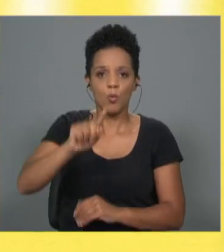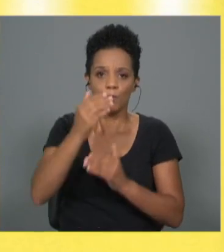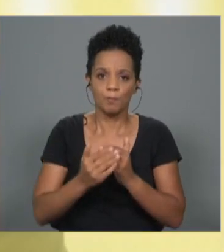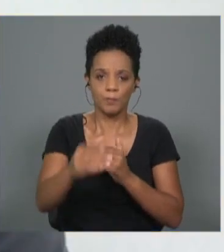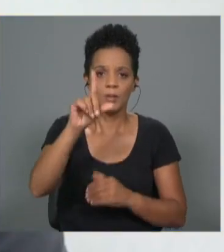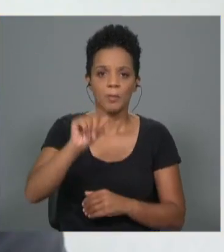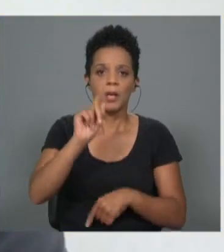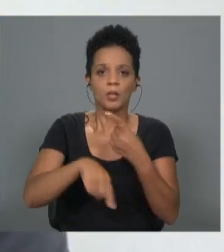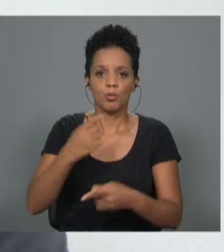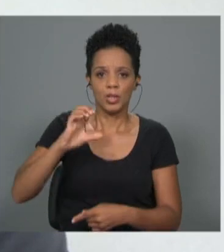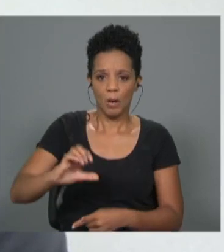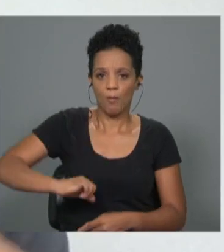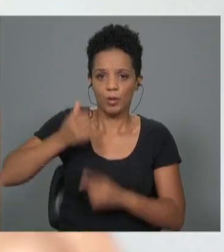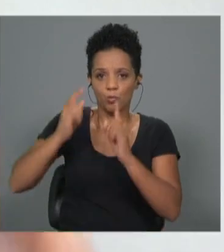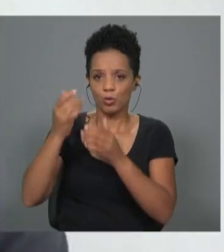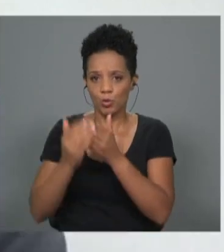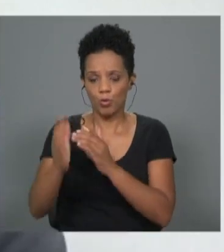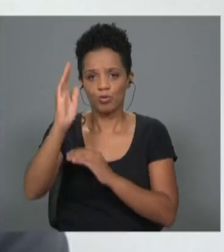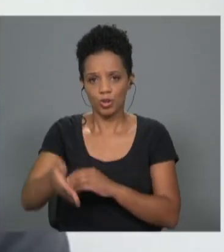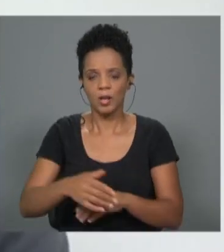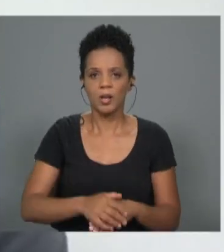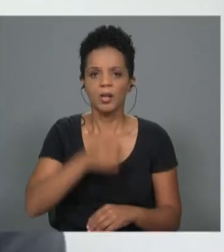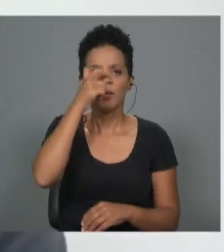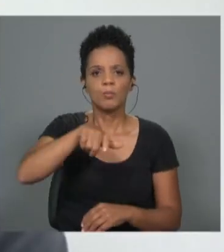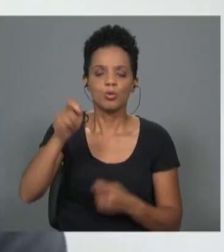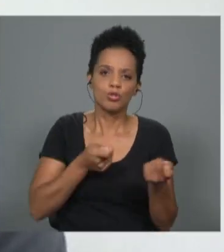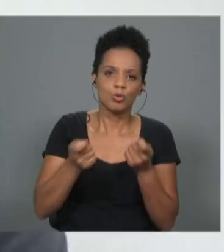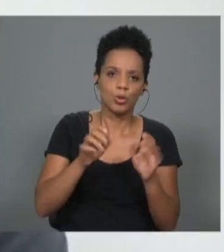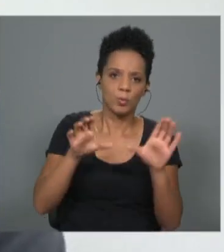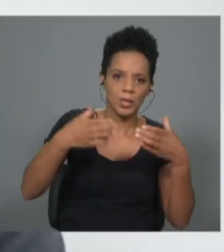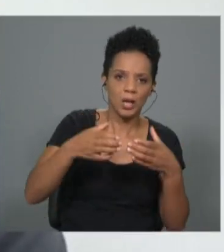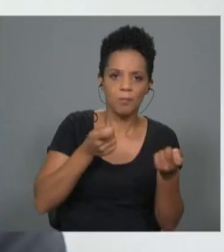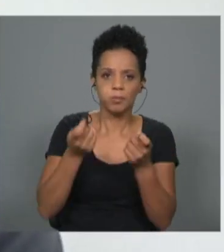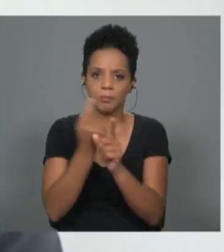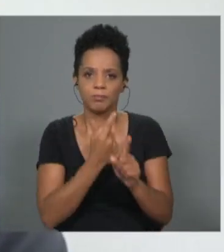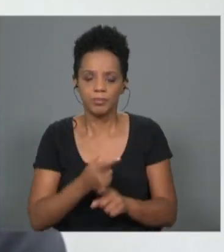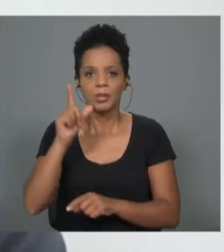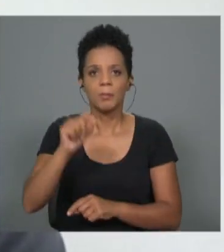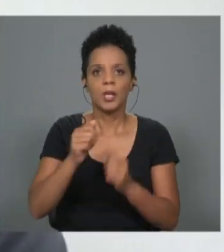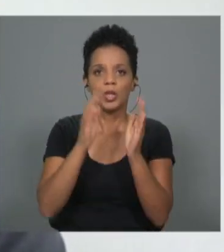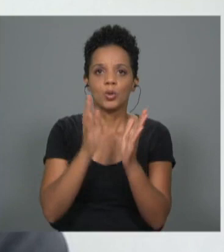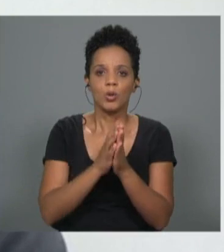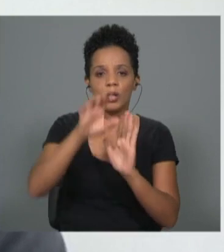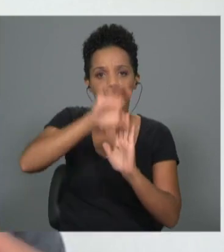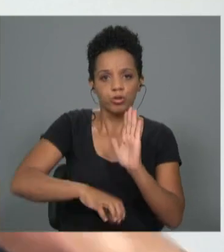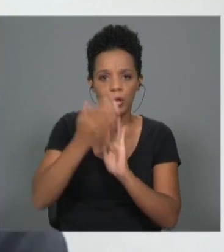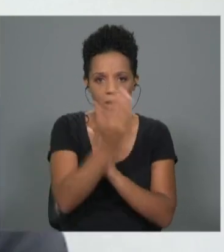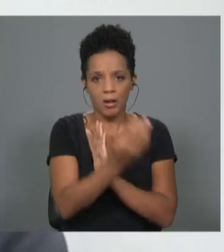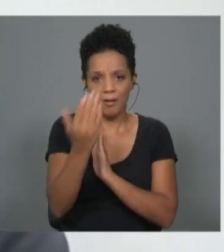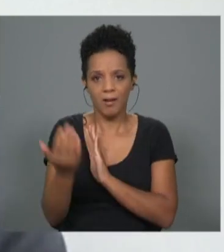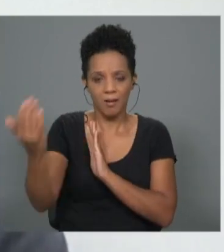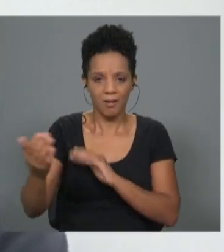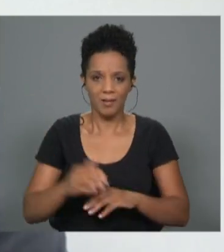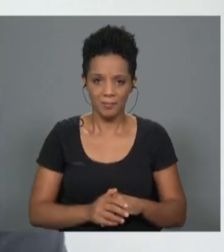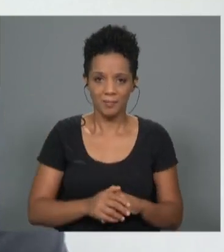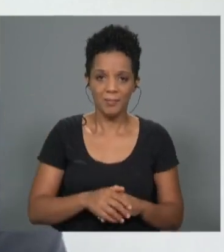em Cabo Verde já está a rolar. Portanto, temos sempre gestores de comunidade, alojamento preparado, espaços de co-work, e garantimos que todas as condições estão criadas, não só